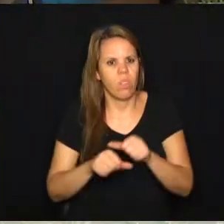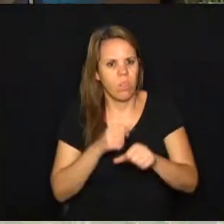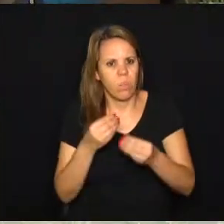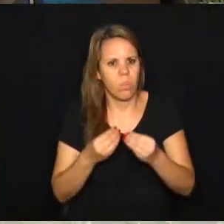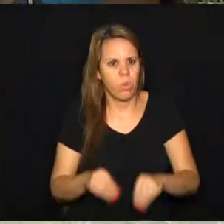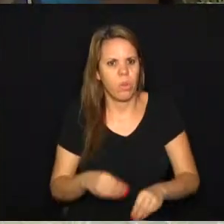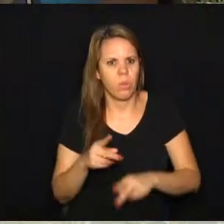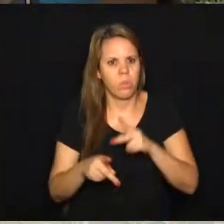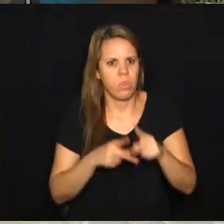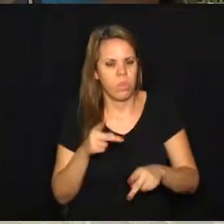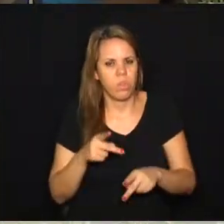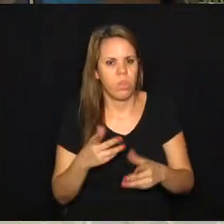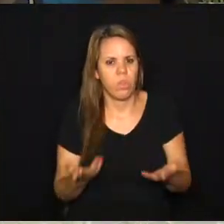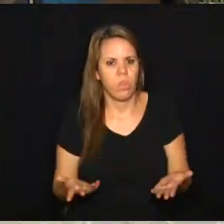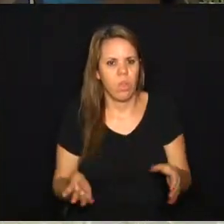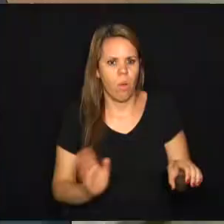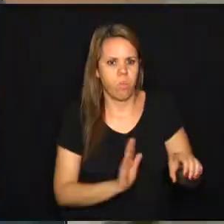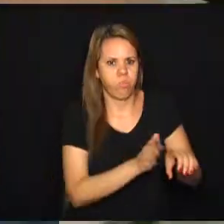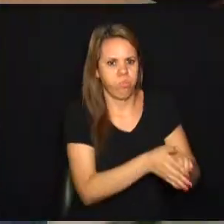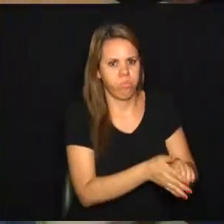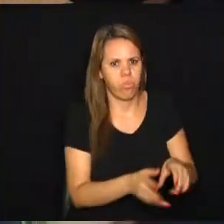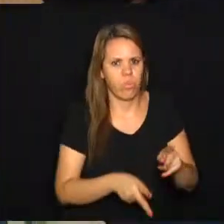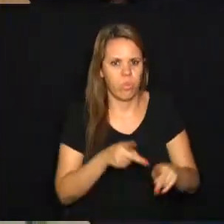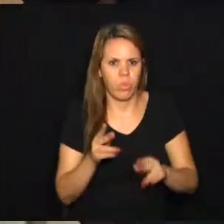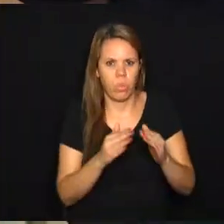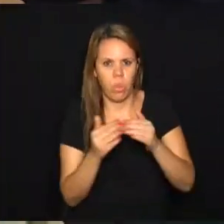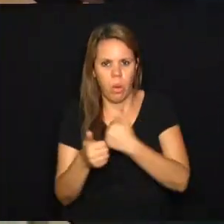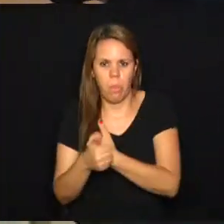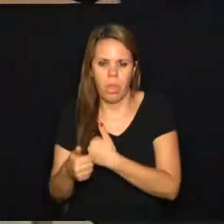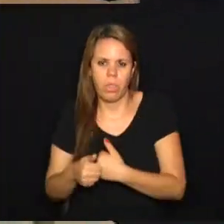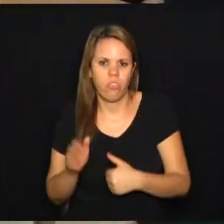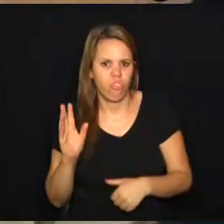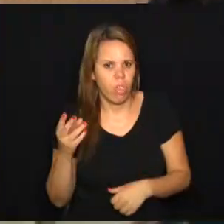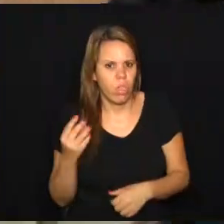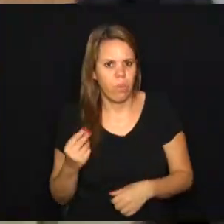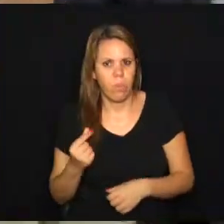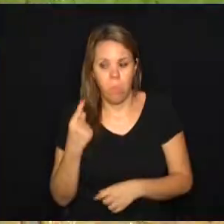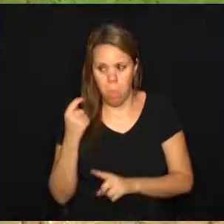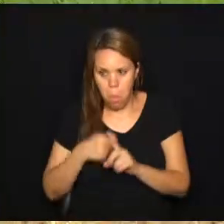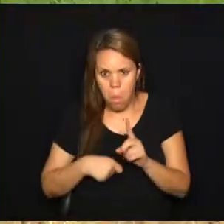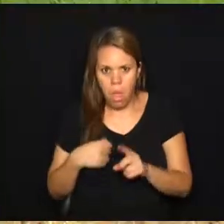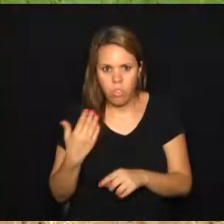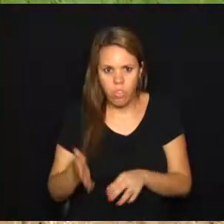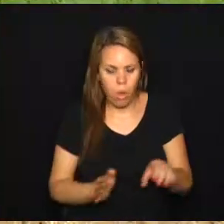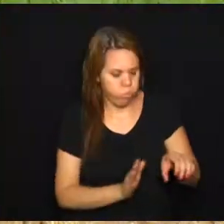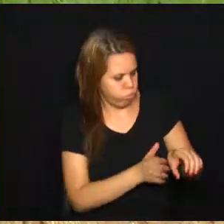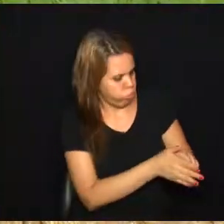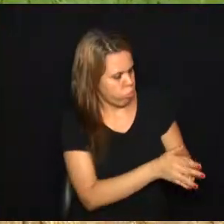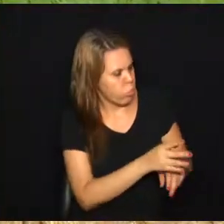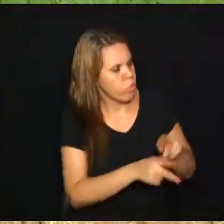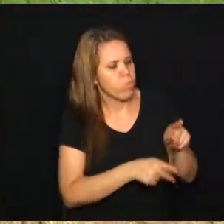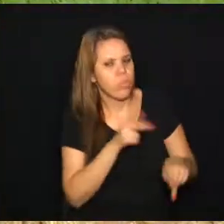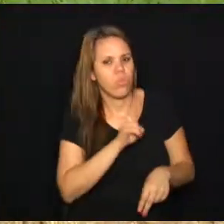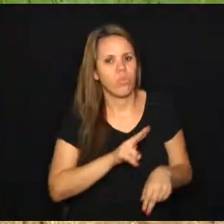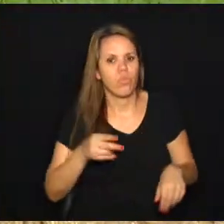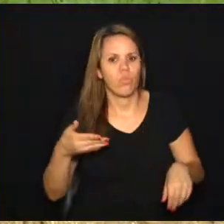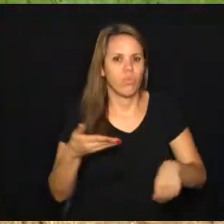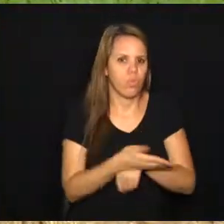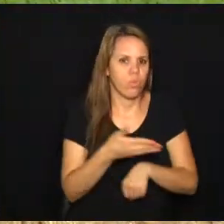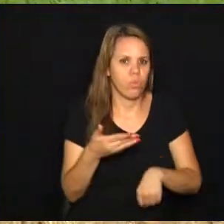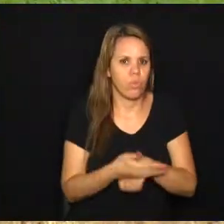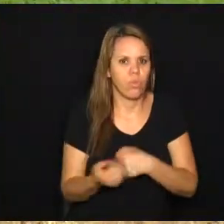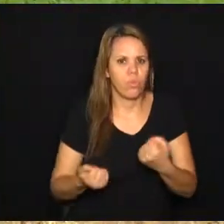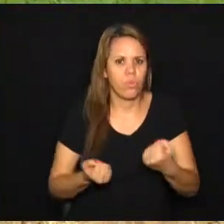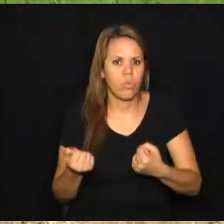aos moradores com o bloqueio do túnel. Esse túnel está fechado já há mais de um mês e as pessoas que utilizam ali o local